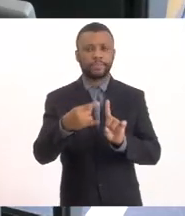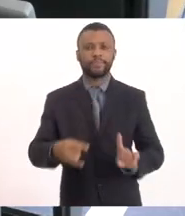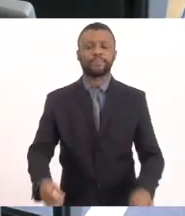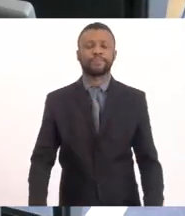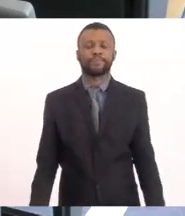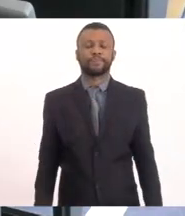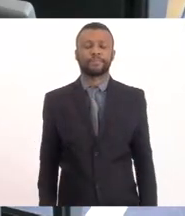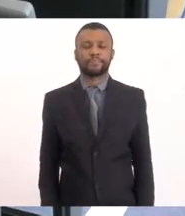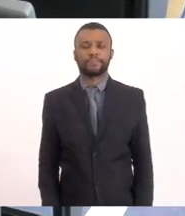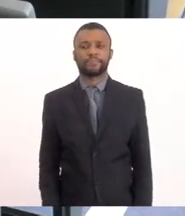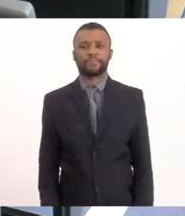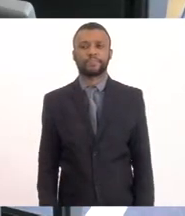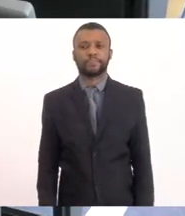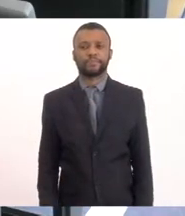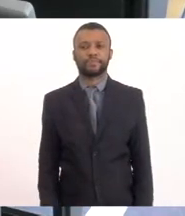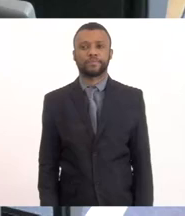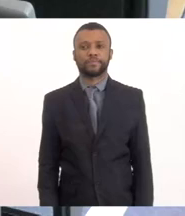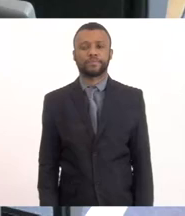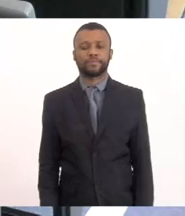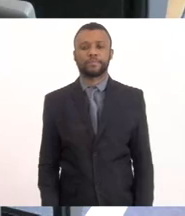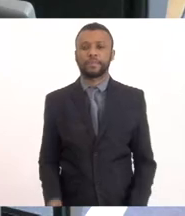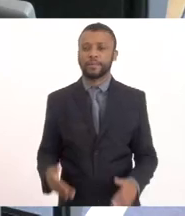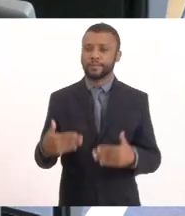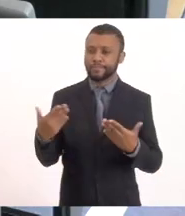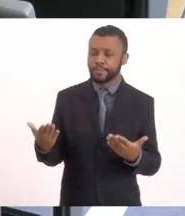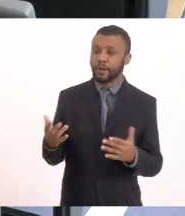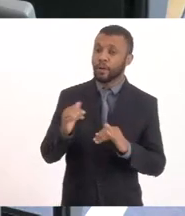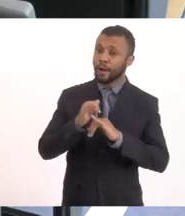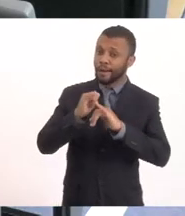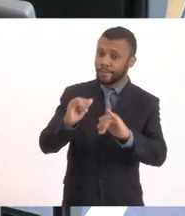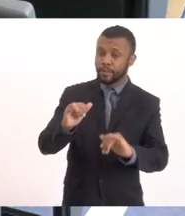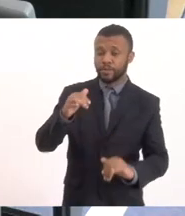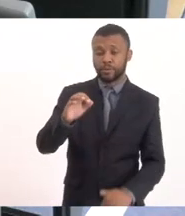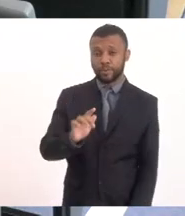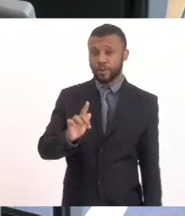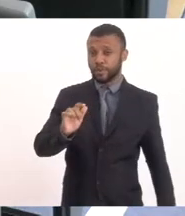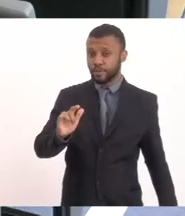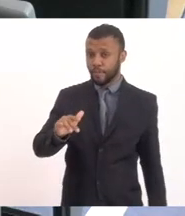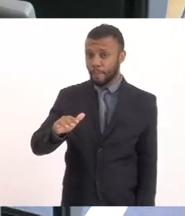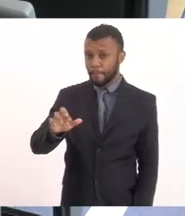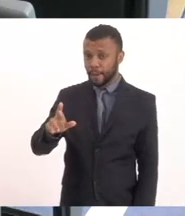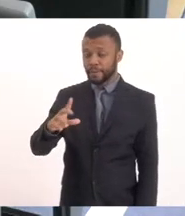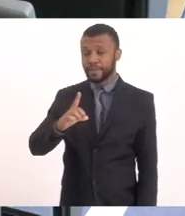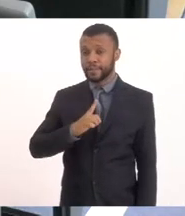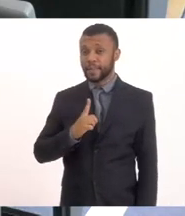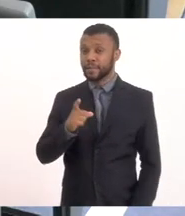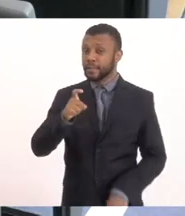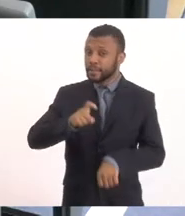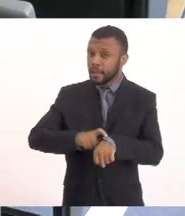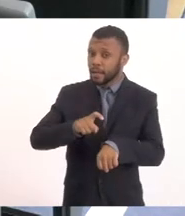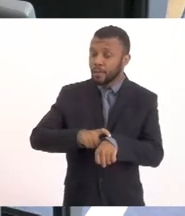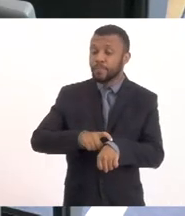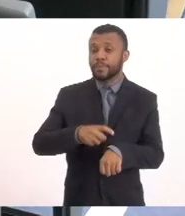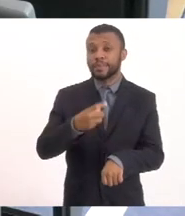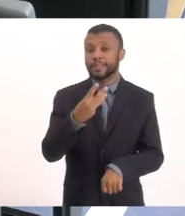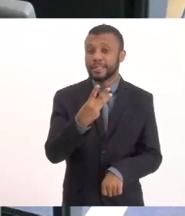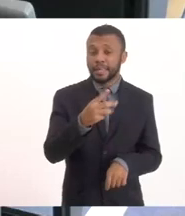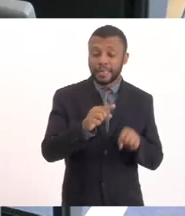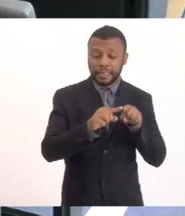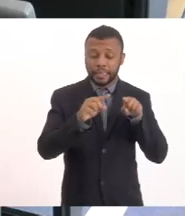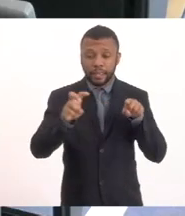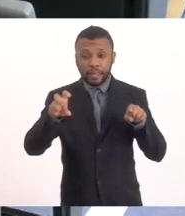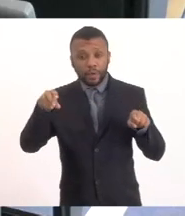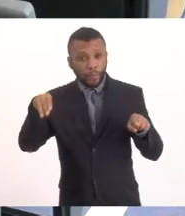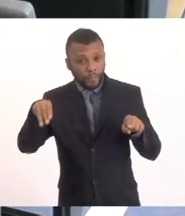Doutor Gilmar O senhor Tem Três minutos De três a cinco minutos